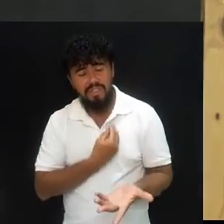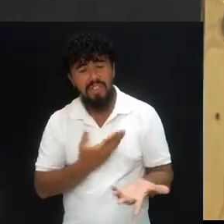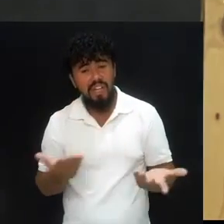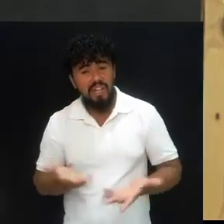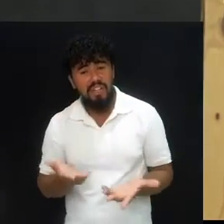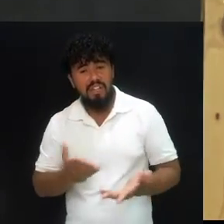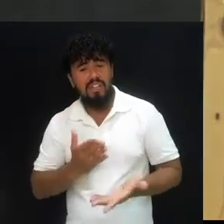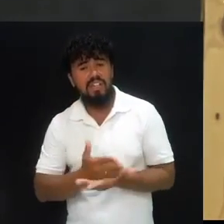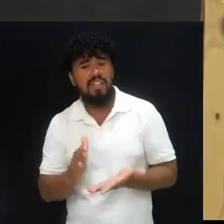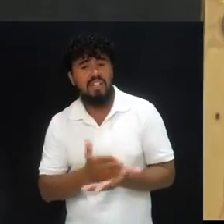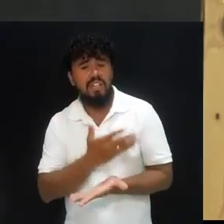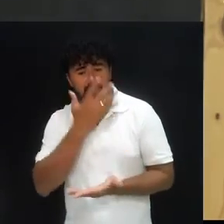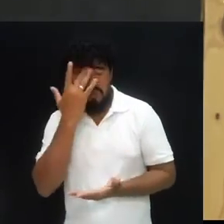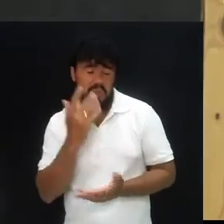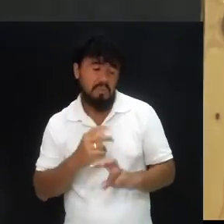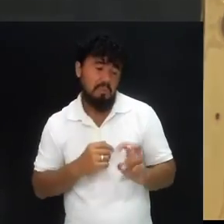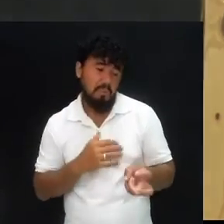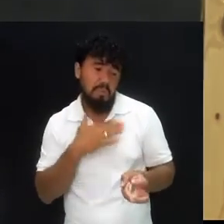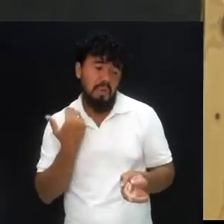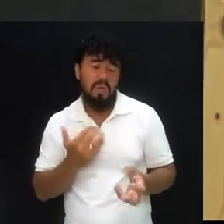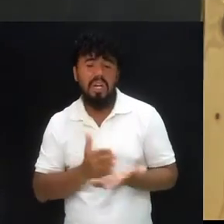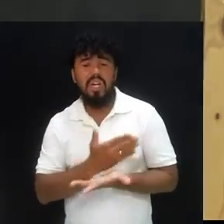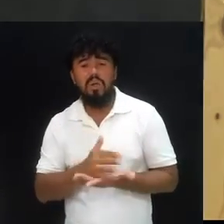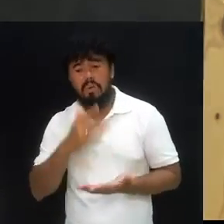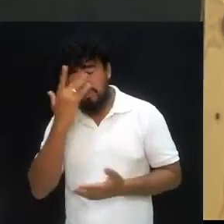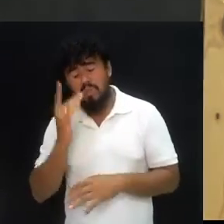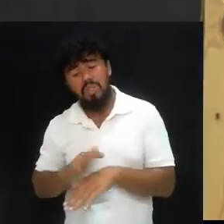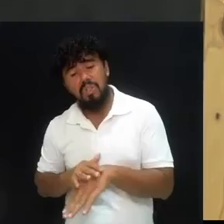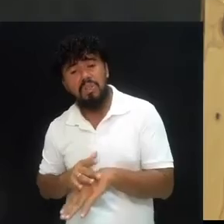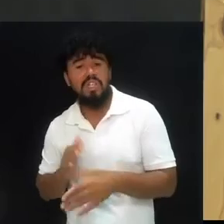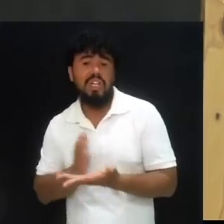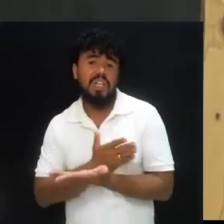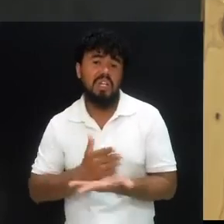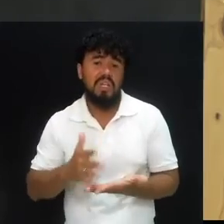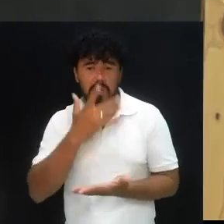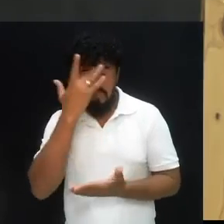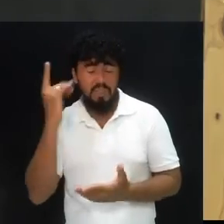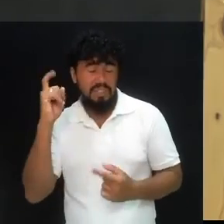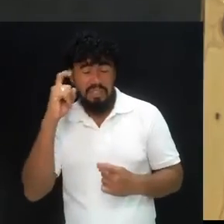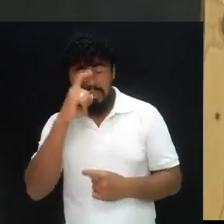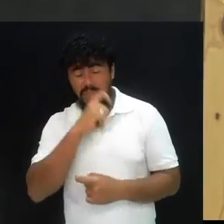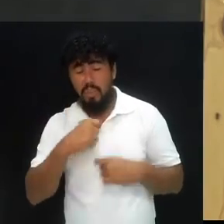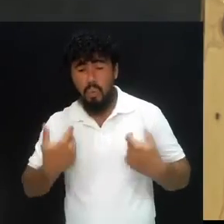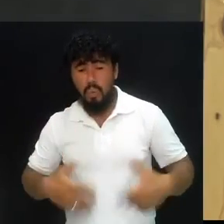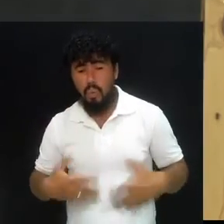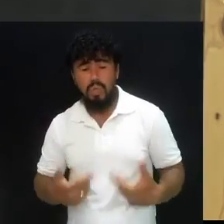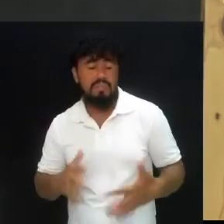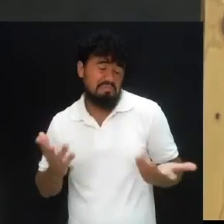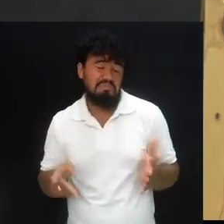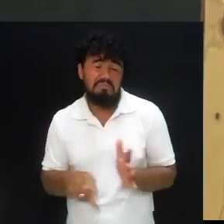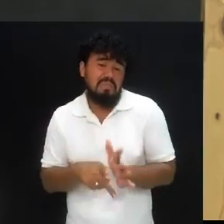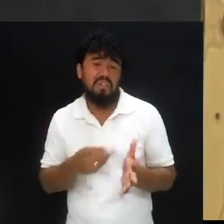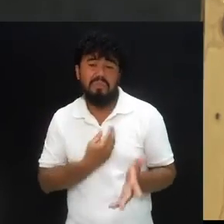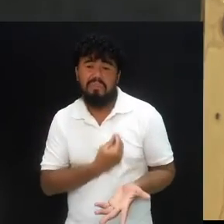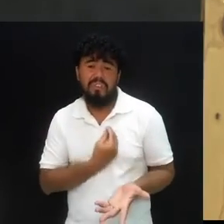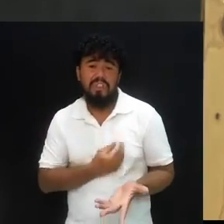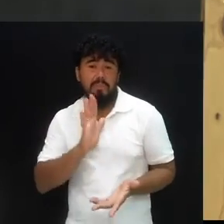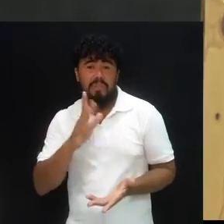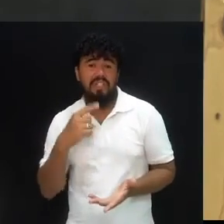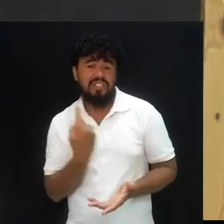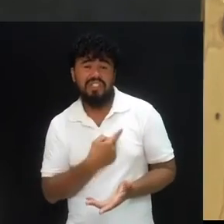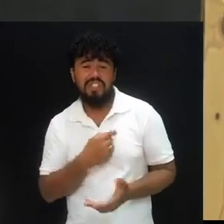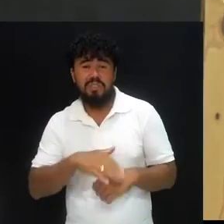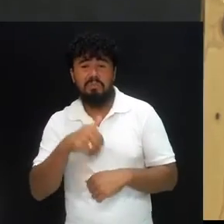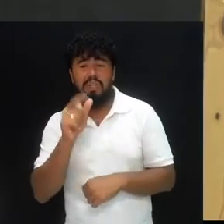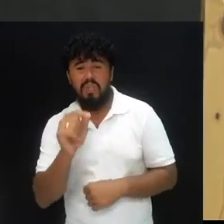Inevitavelmente algumas pessoas morrerão, outras adoecerão, algumas pessoas vão ter que enfrentar um desafio ainda maior, isso faz parte da vida, mas o melhor é nós sabermos,